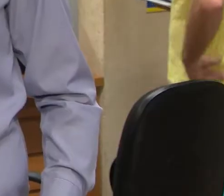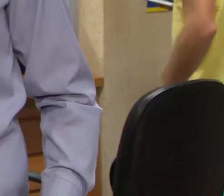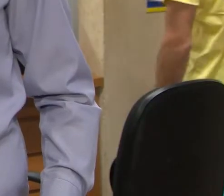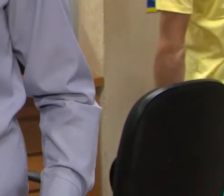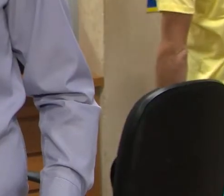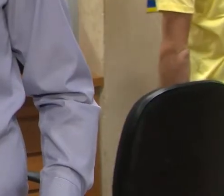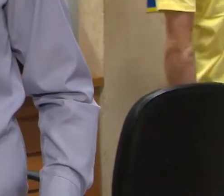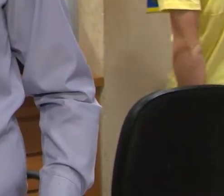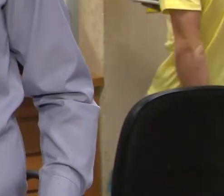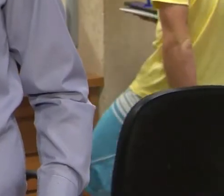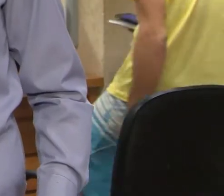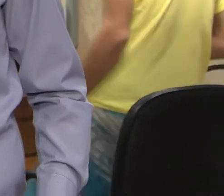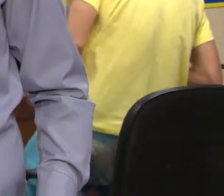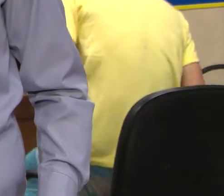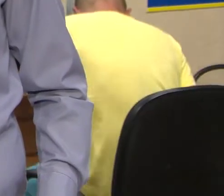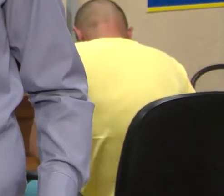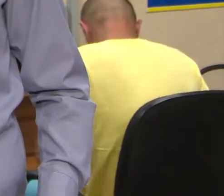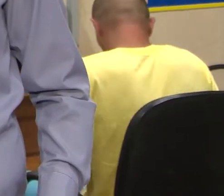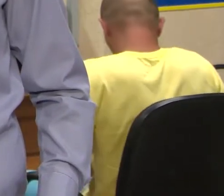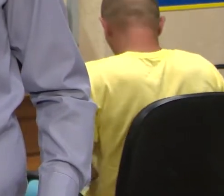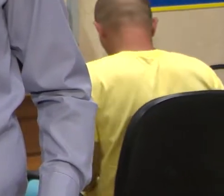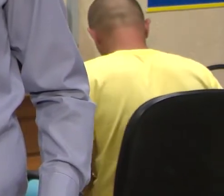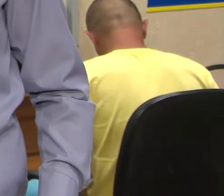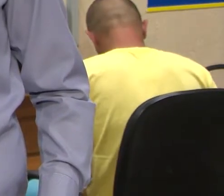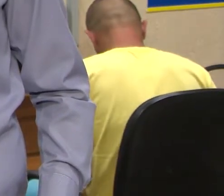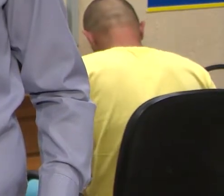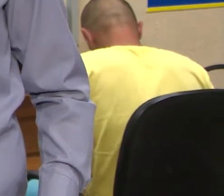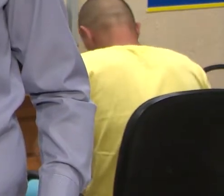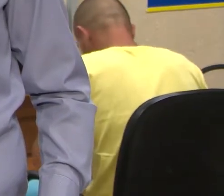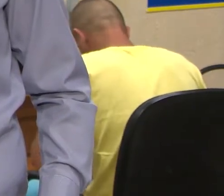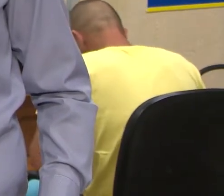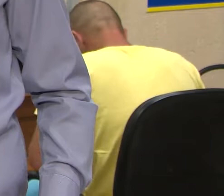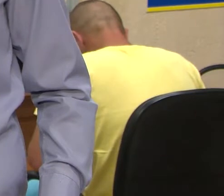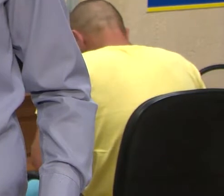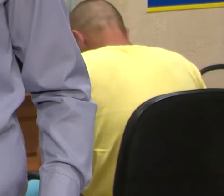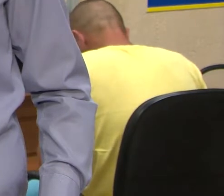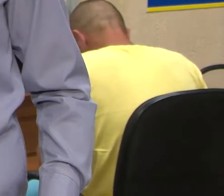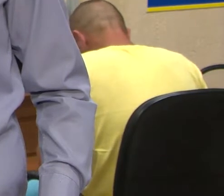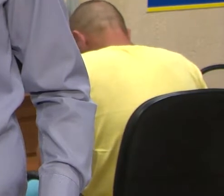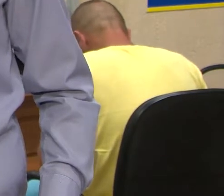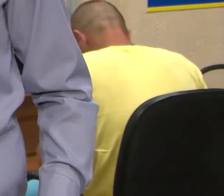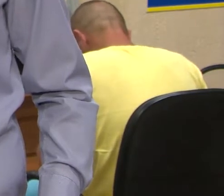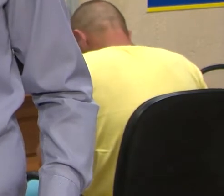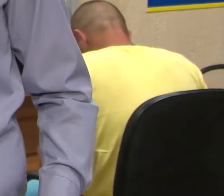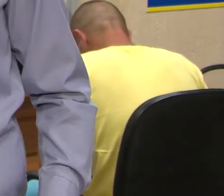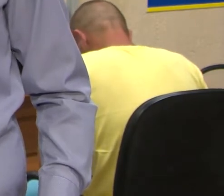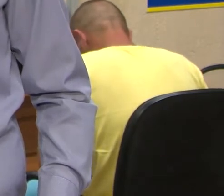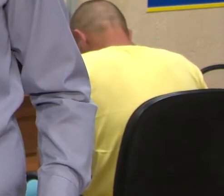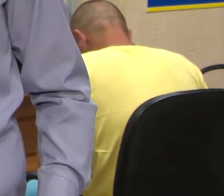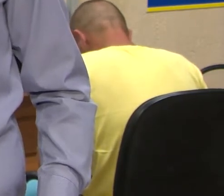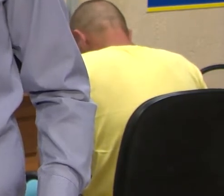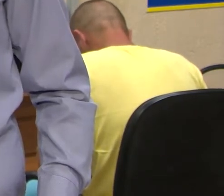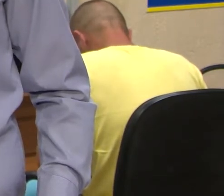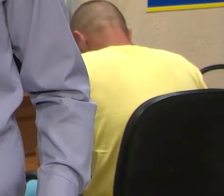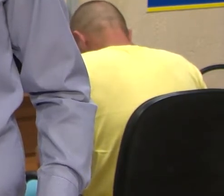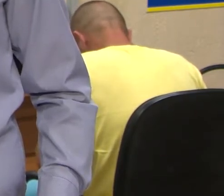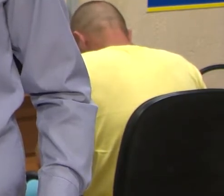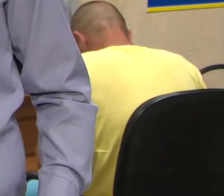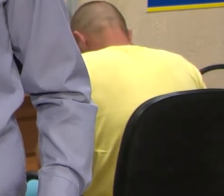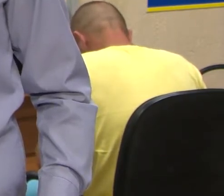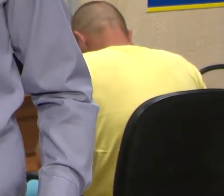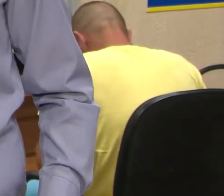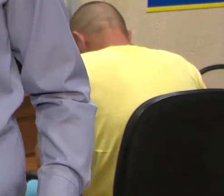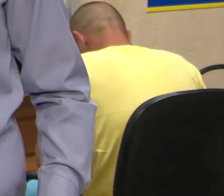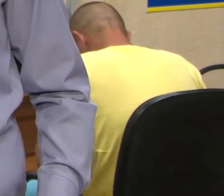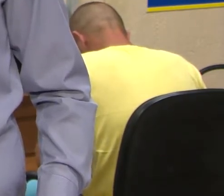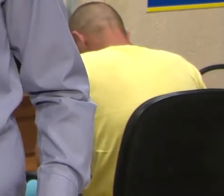hoje nós abrimos esse ano 11.700 empresas, dessas 6.200 são MEI. Então nós